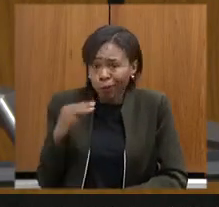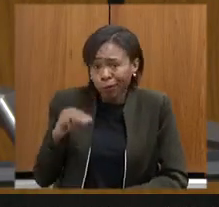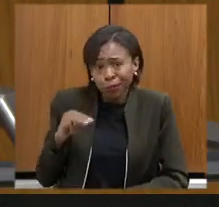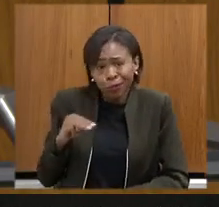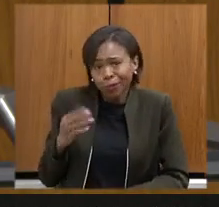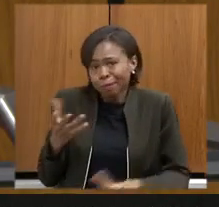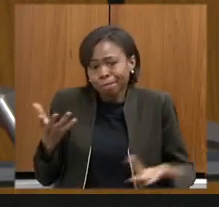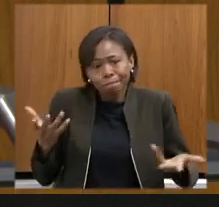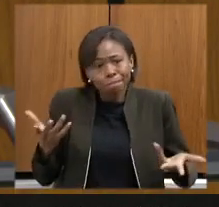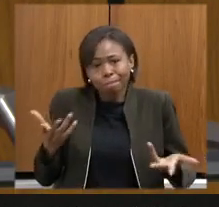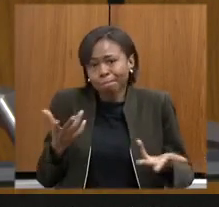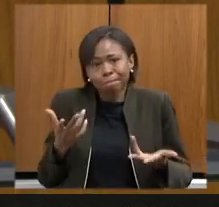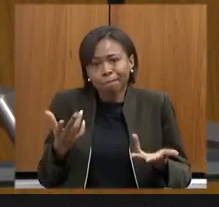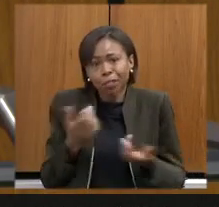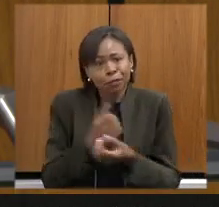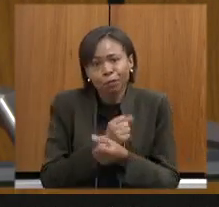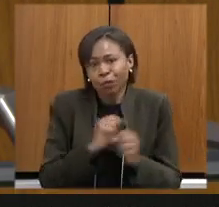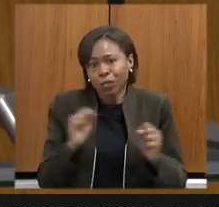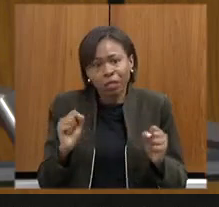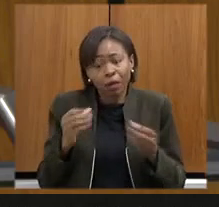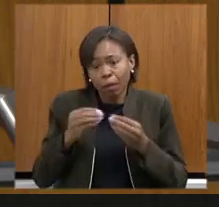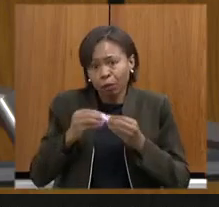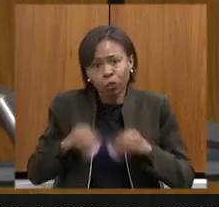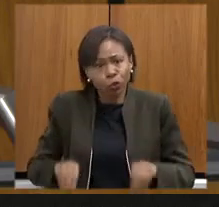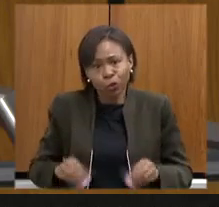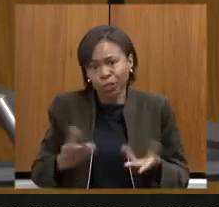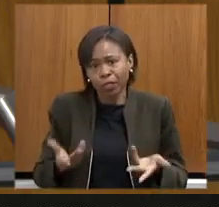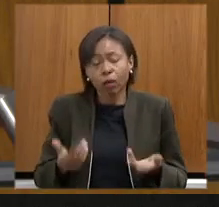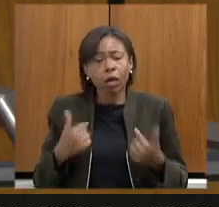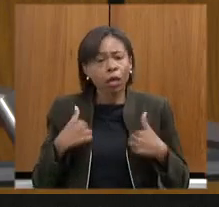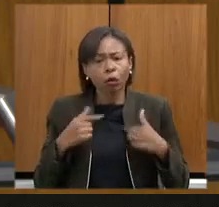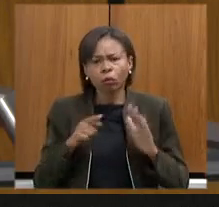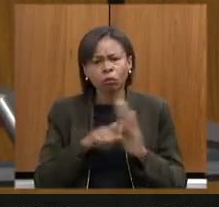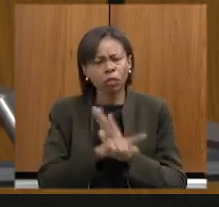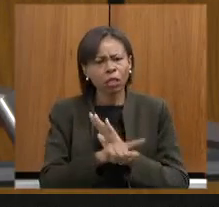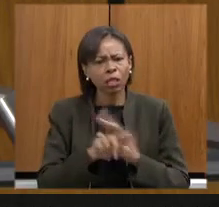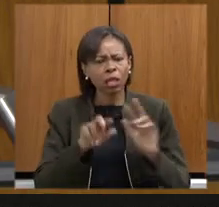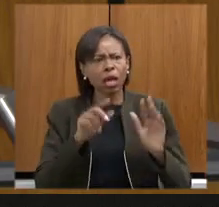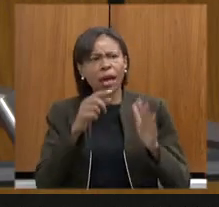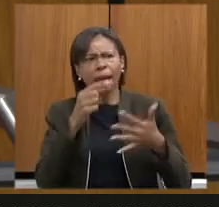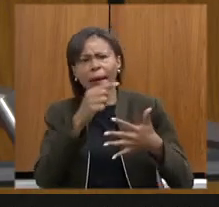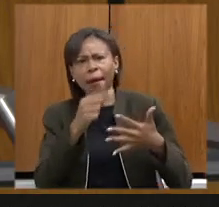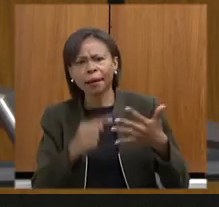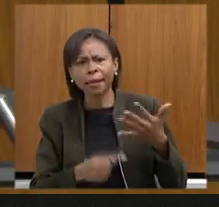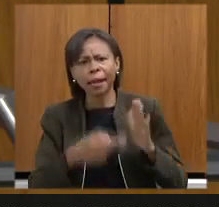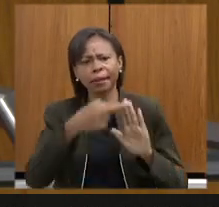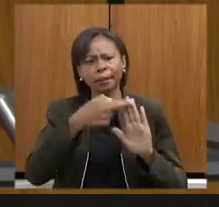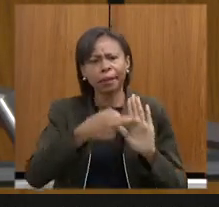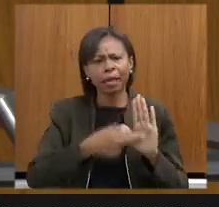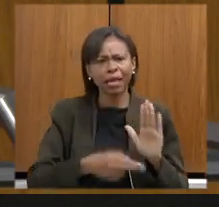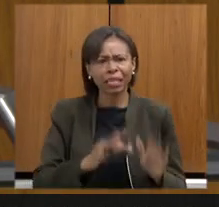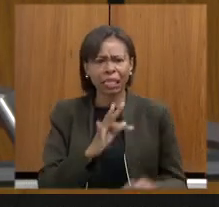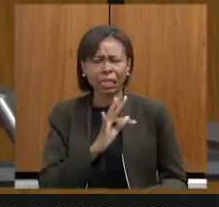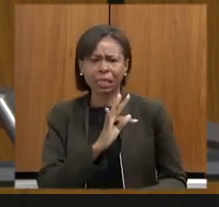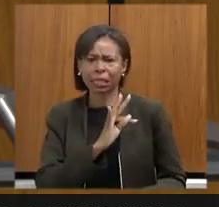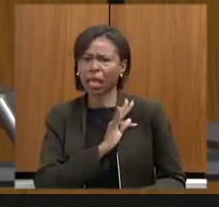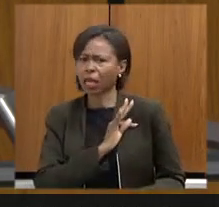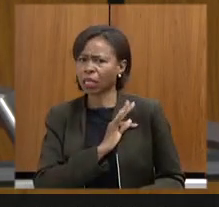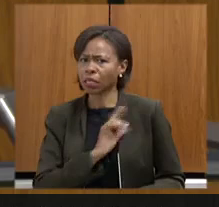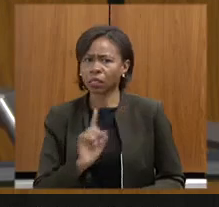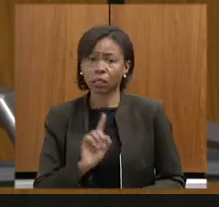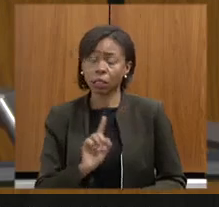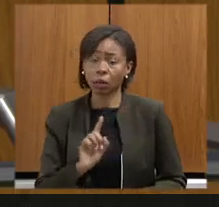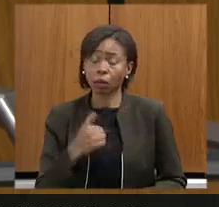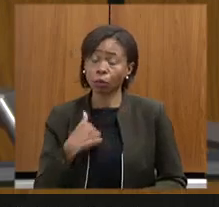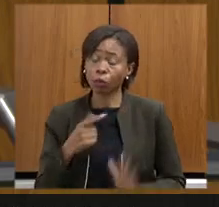prejudicado no conteúdo eu não perguntei critérios técnicos eu perguntei a decisão política